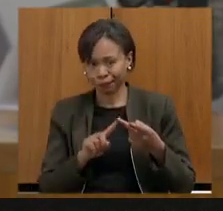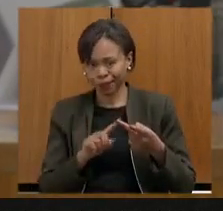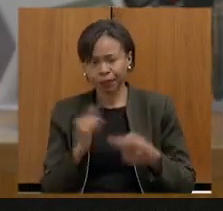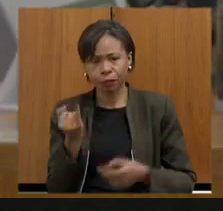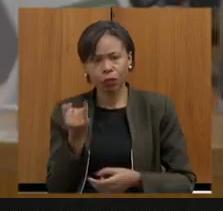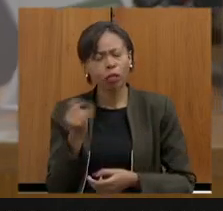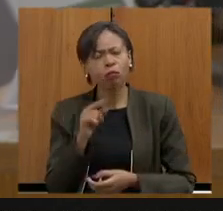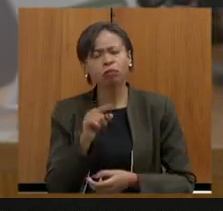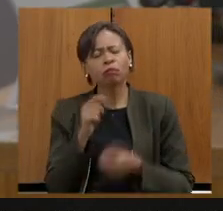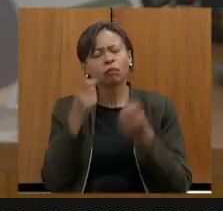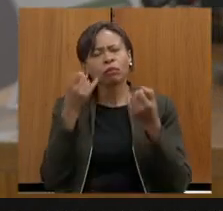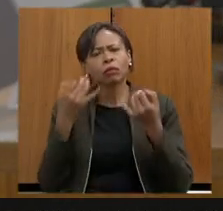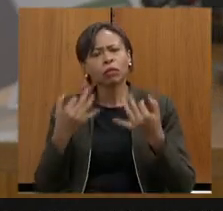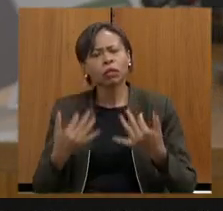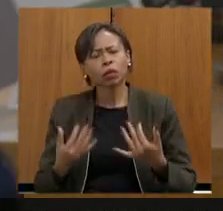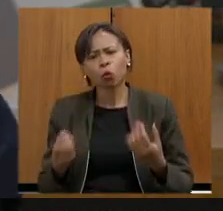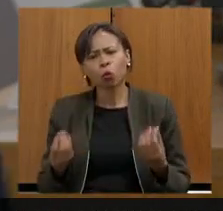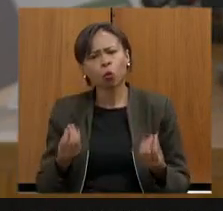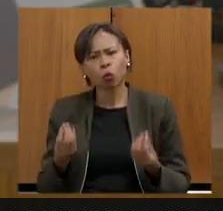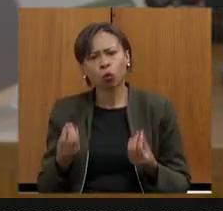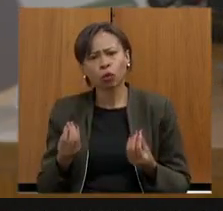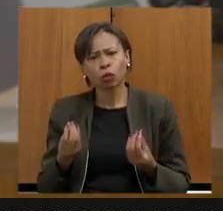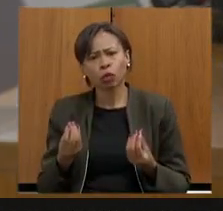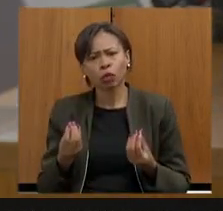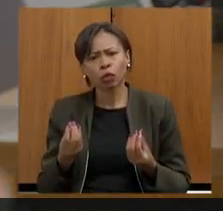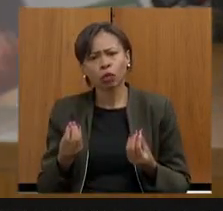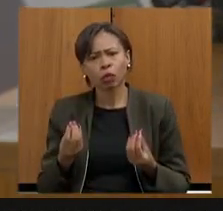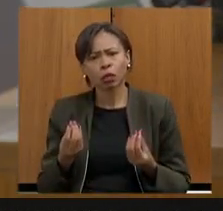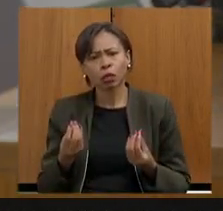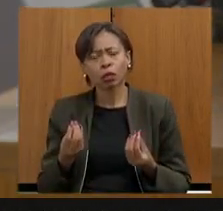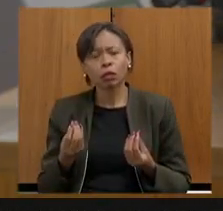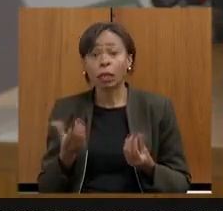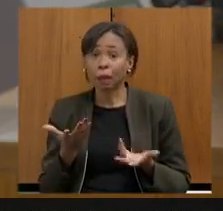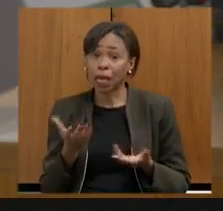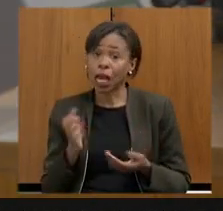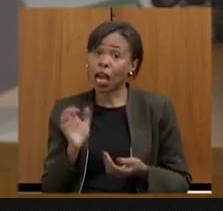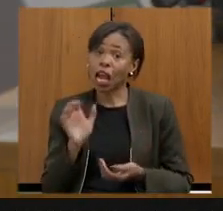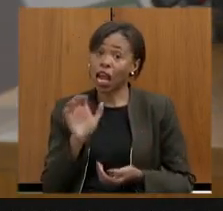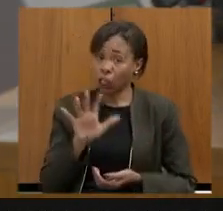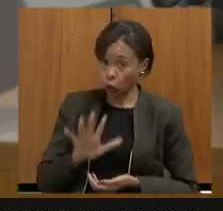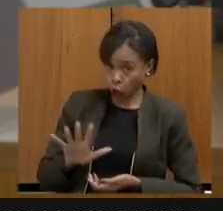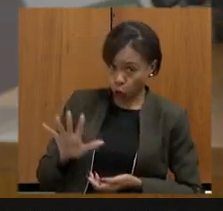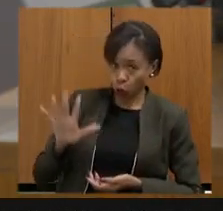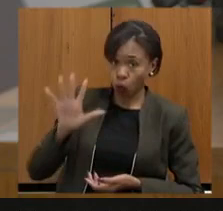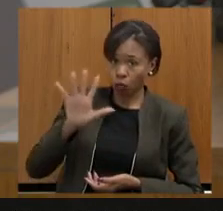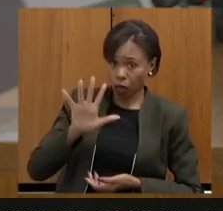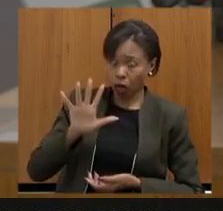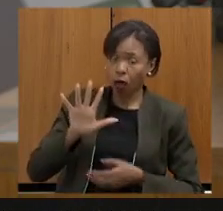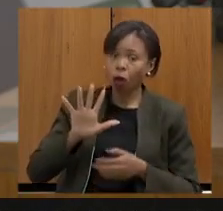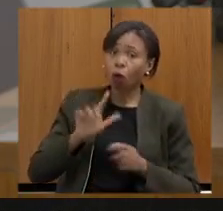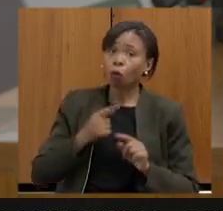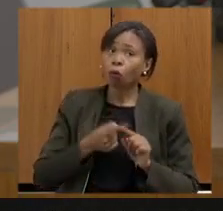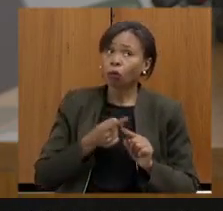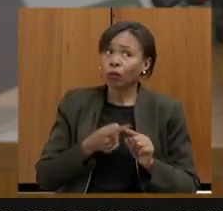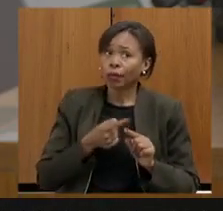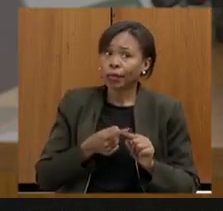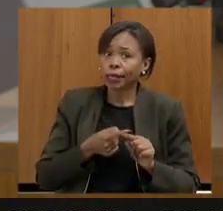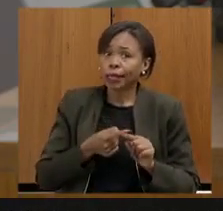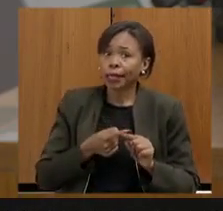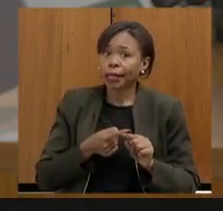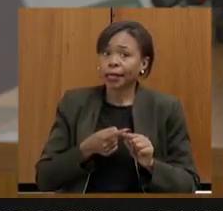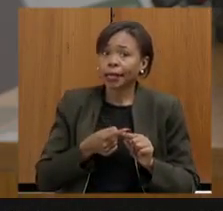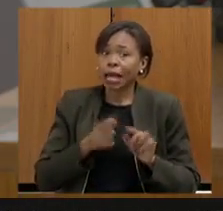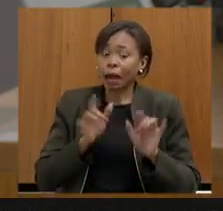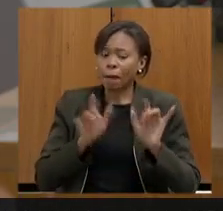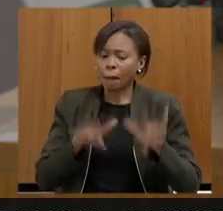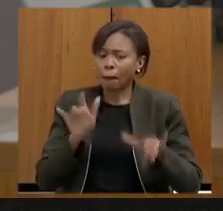esclarecesse para a gente como está sendo feito inclusive a nível regional porque é uma coisa que evita de uma forma muito contundente a evasão